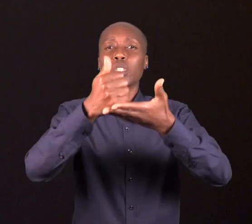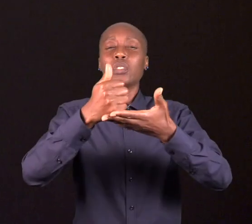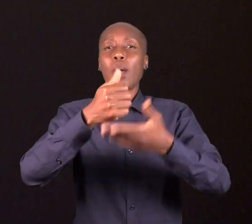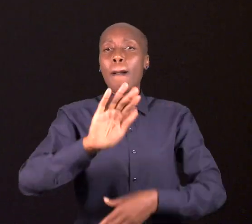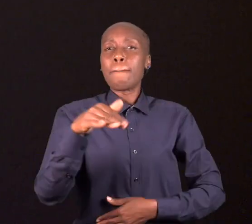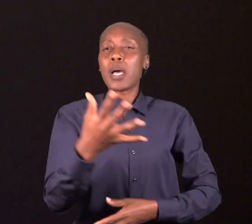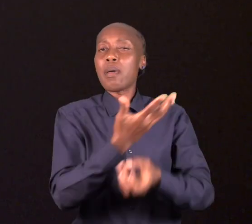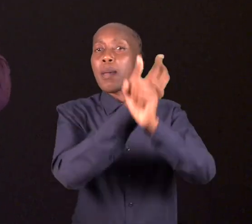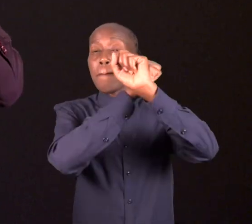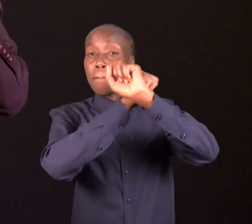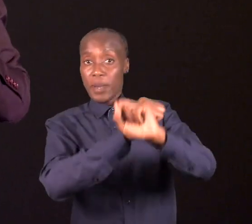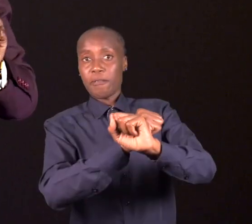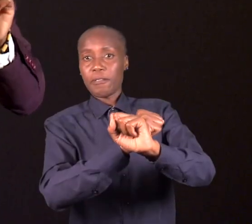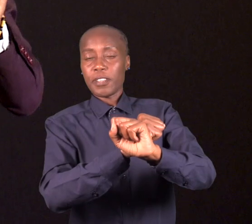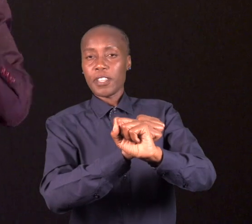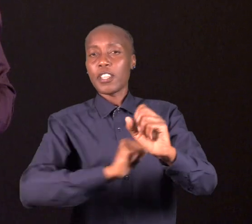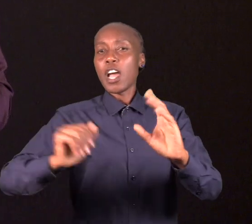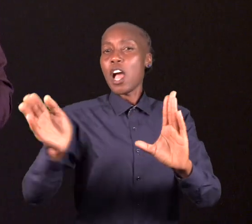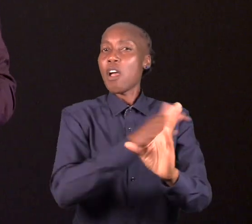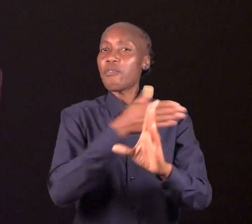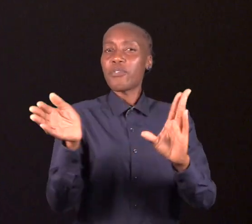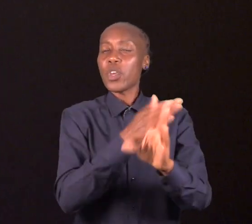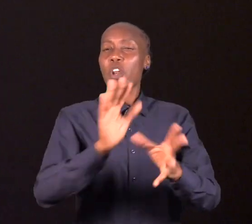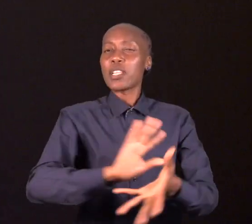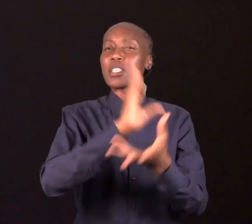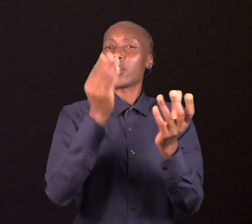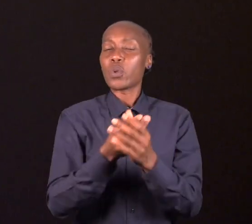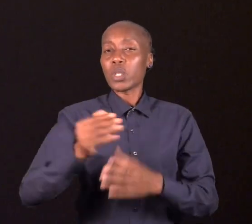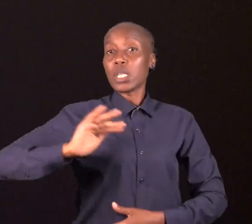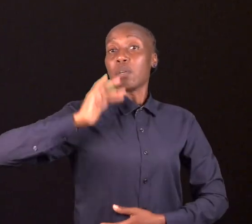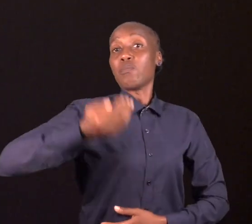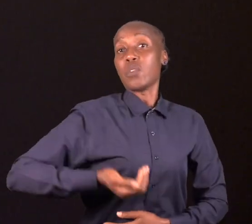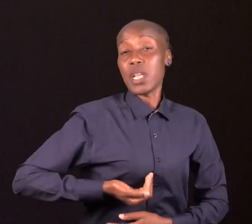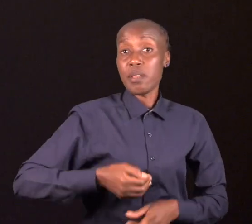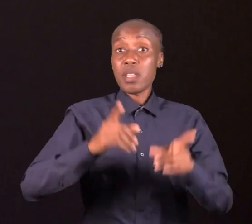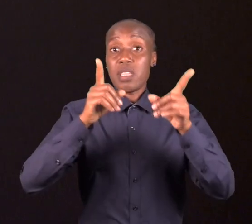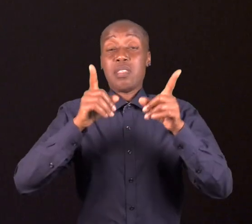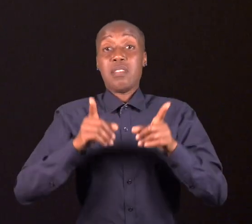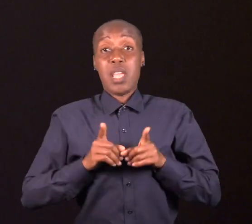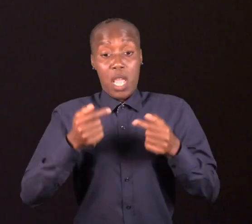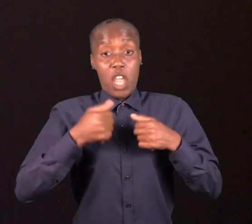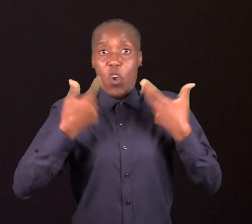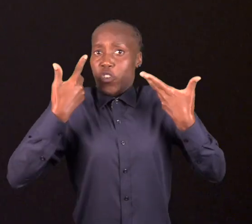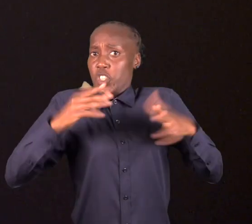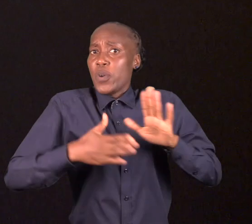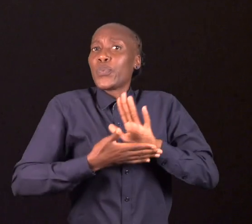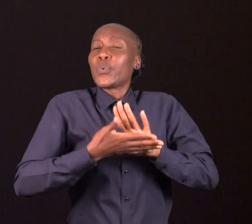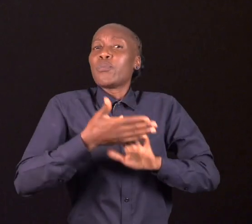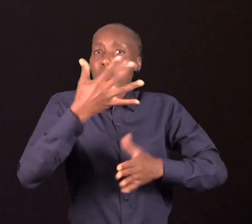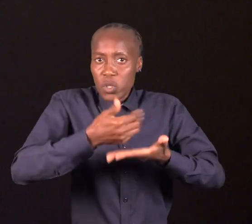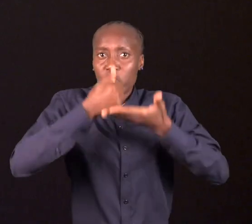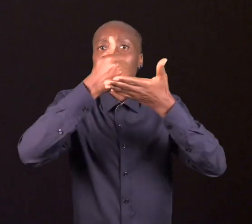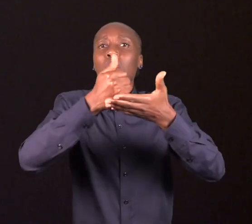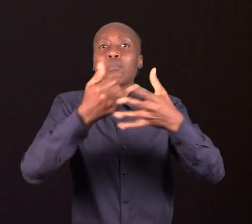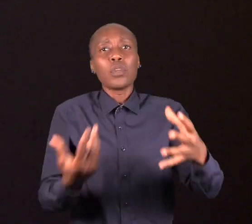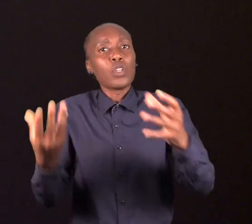prevenir todas as formas de violência contra as mulheres e raparigas. Eu já estou a fazer a